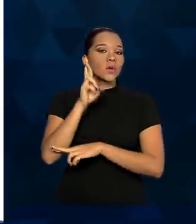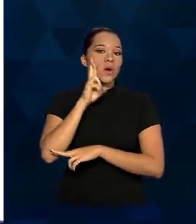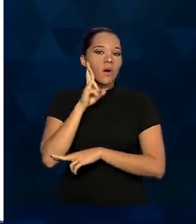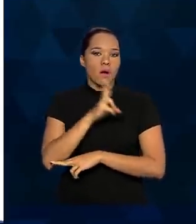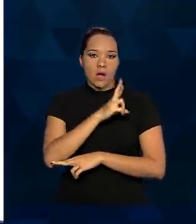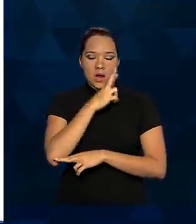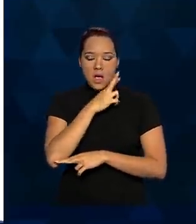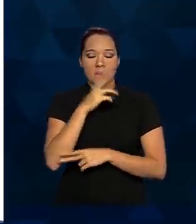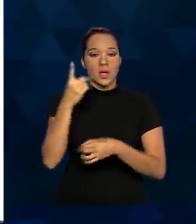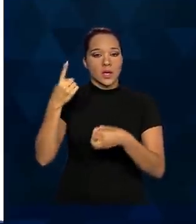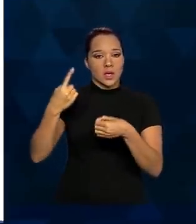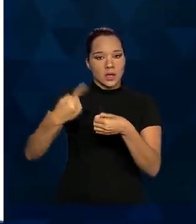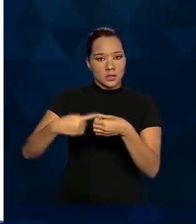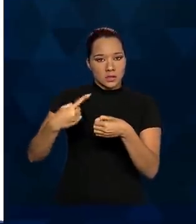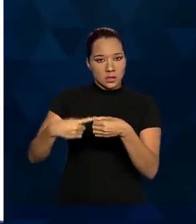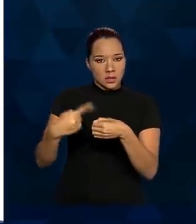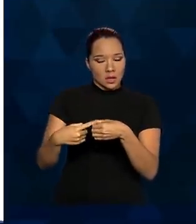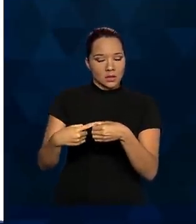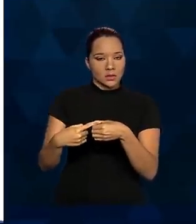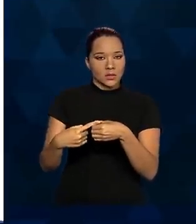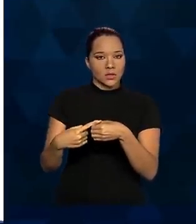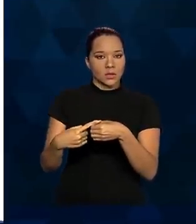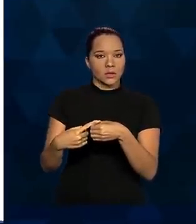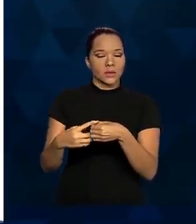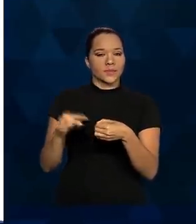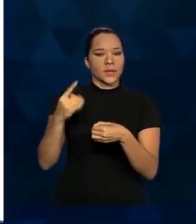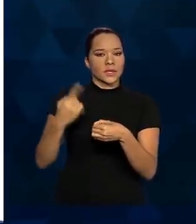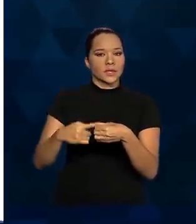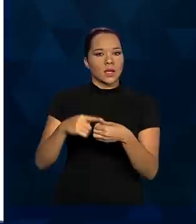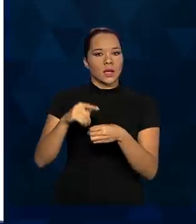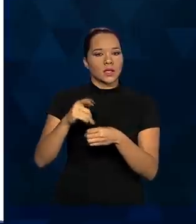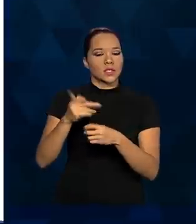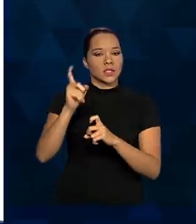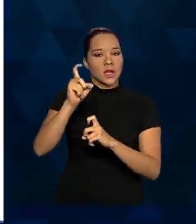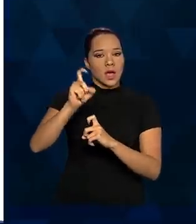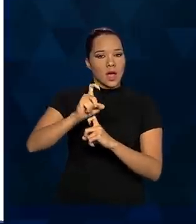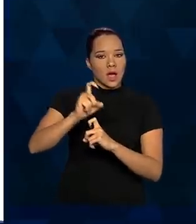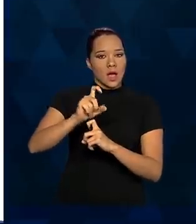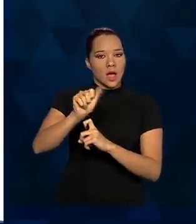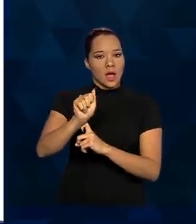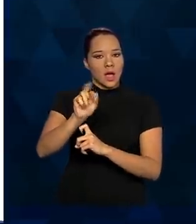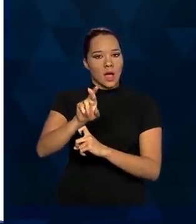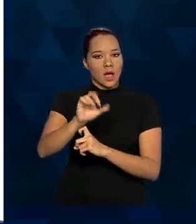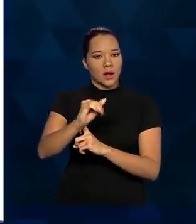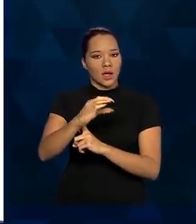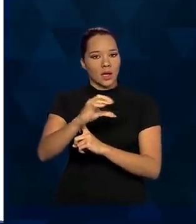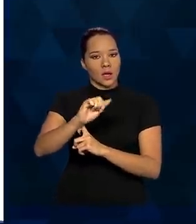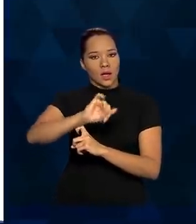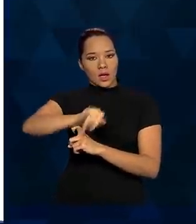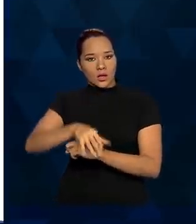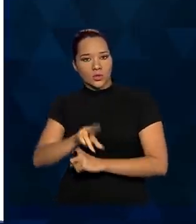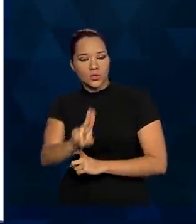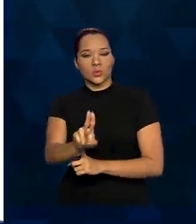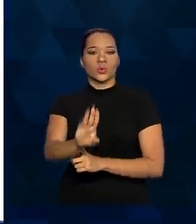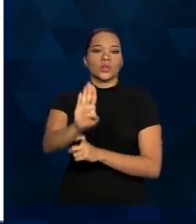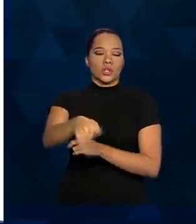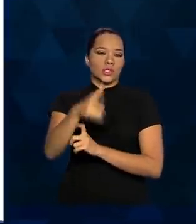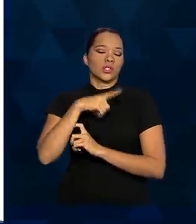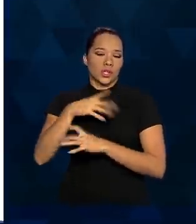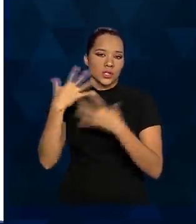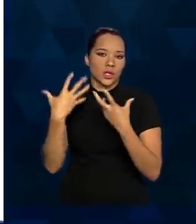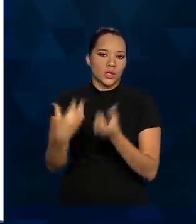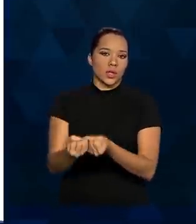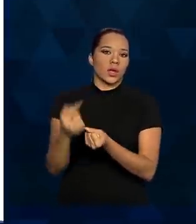e a cidade de Araújo, Caracaju, haviam aderido a essa